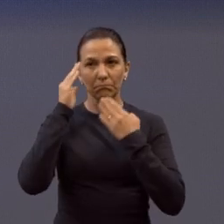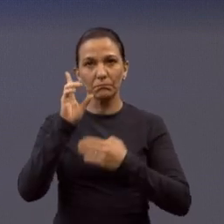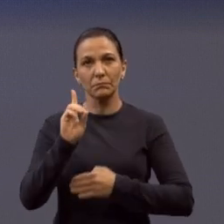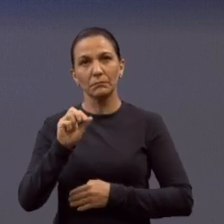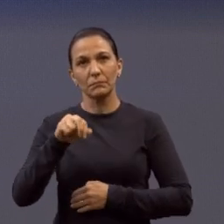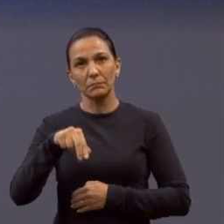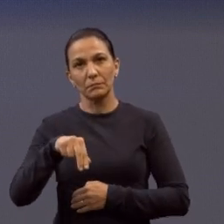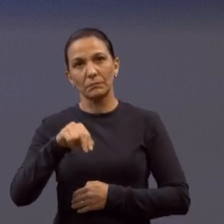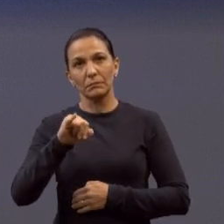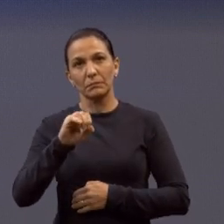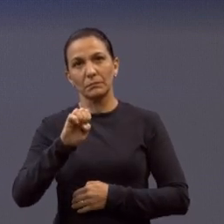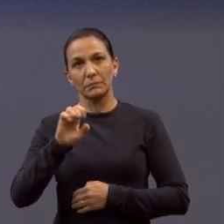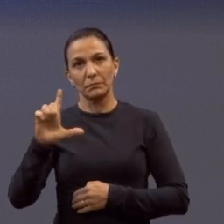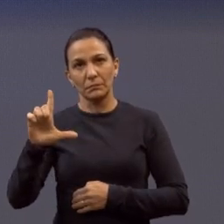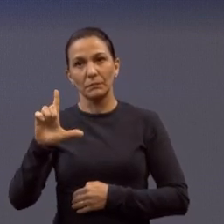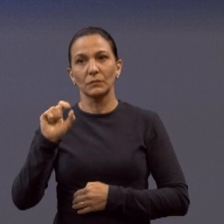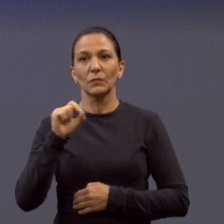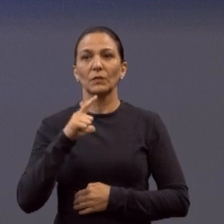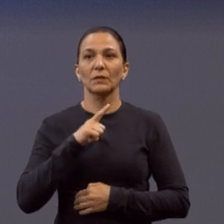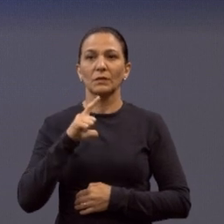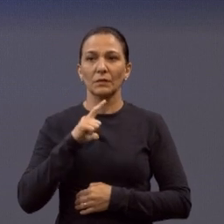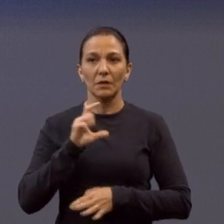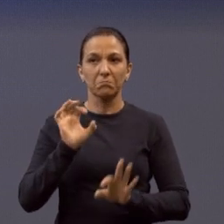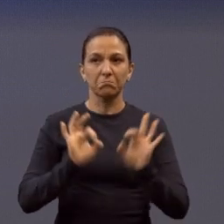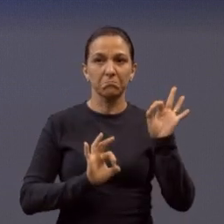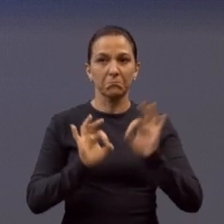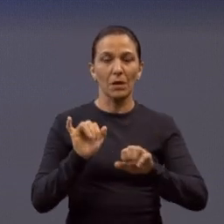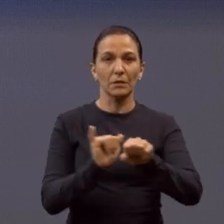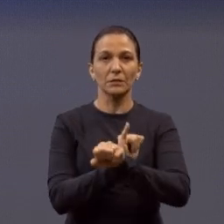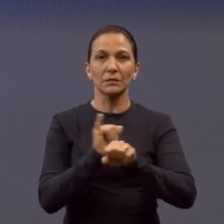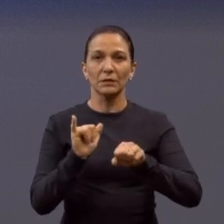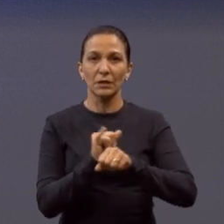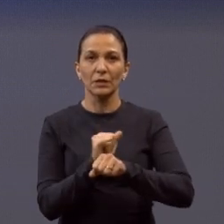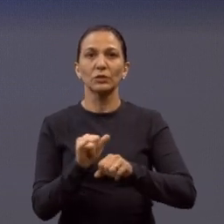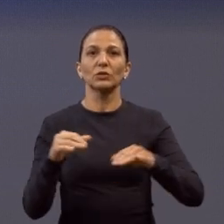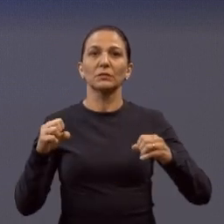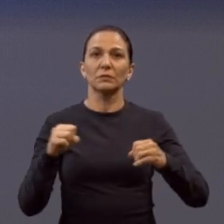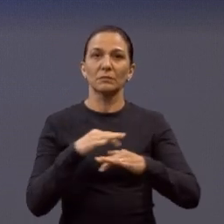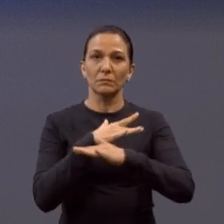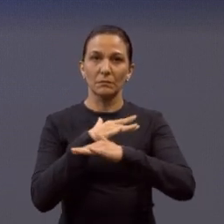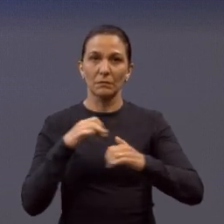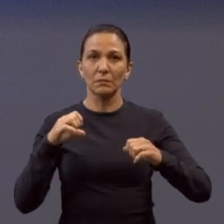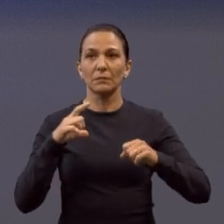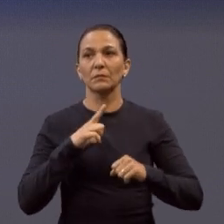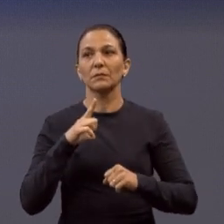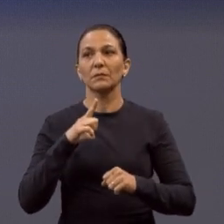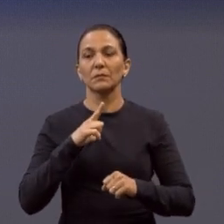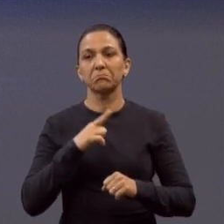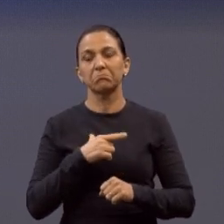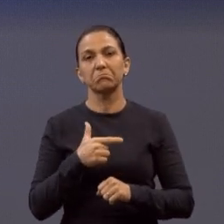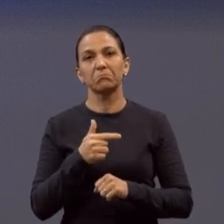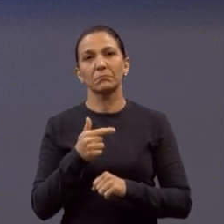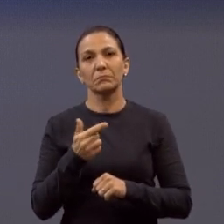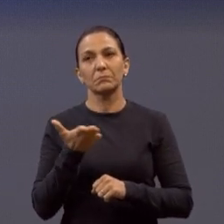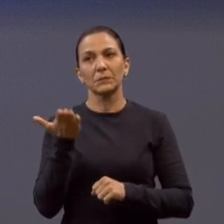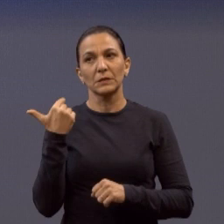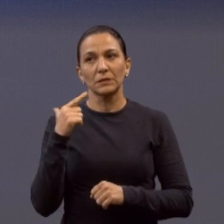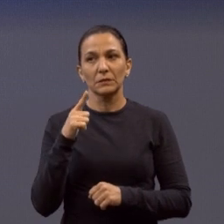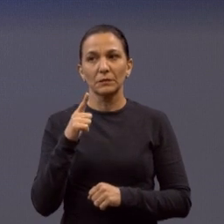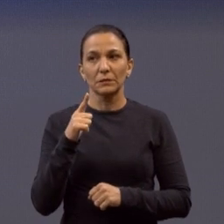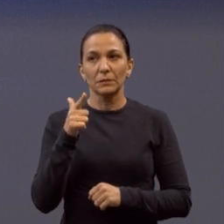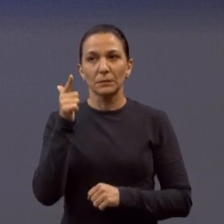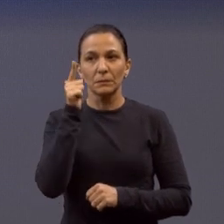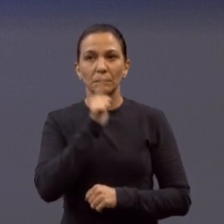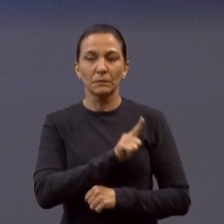projeto aí, é um divisor de fluxo, porque, na gestão passada, conseguimos esse